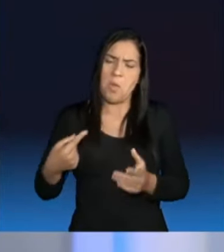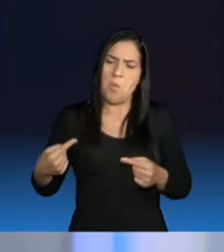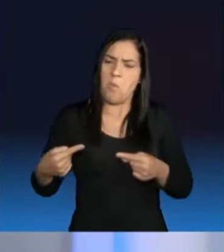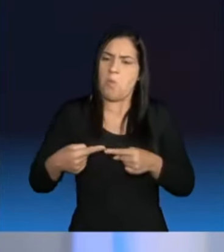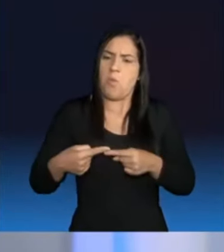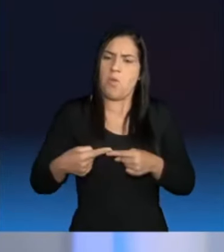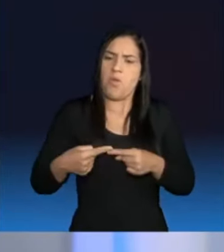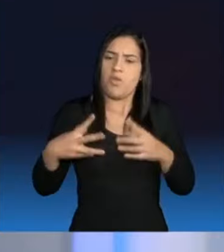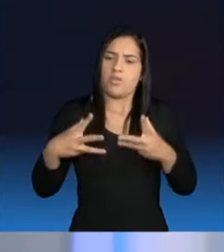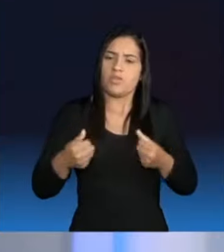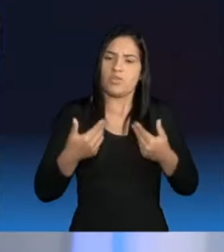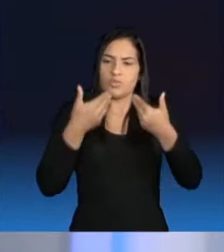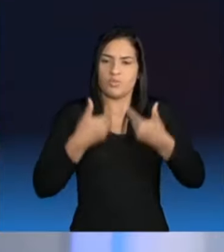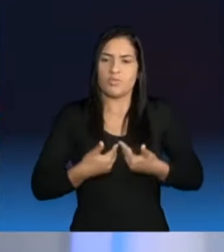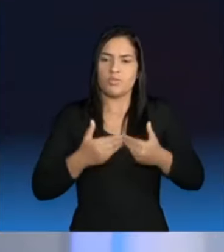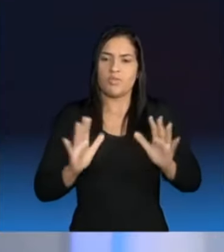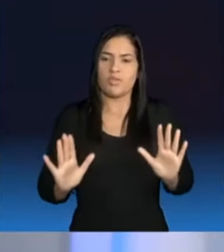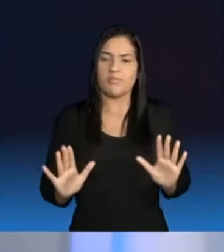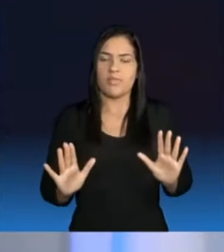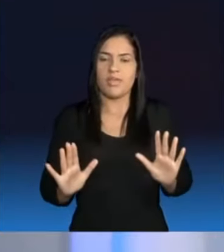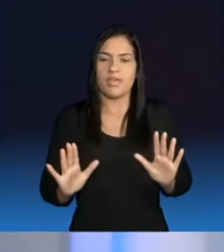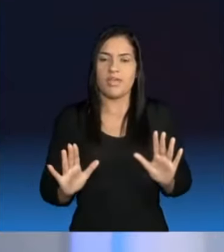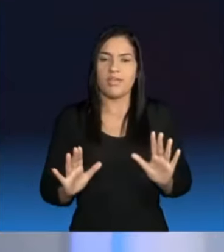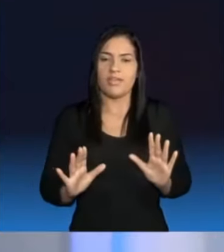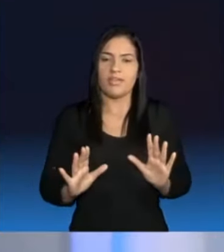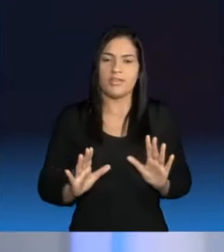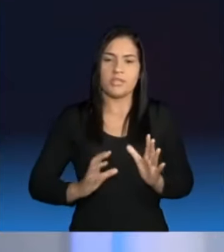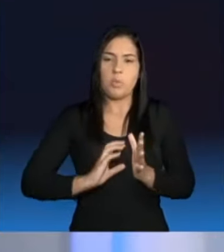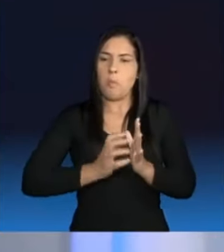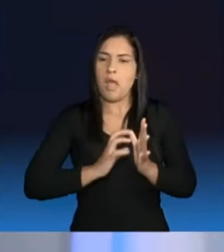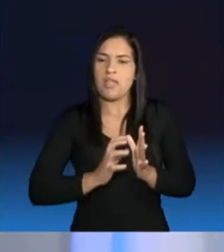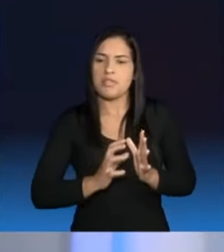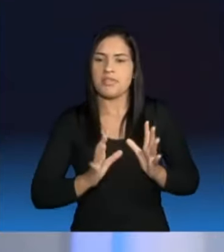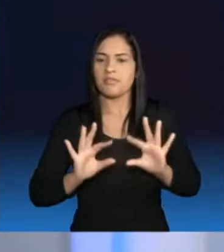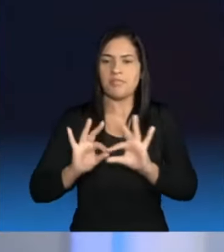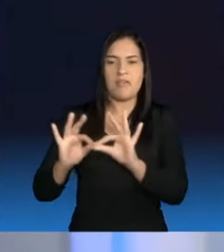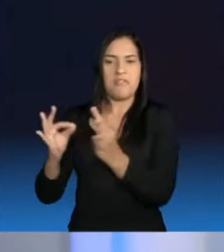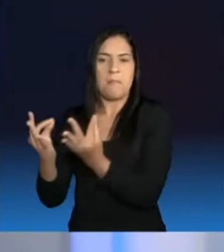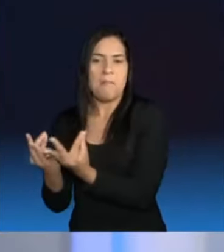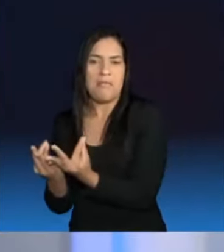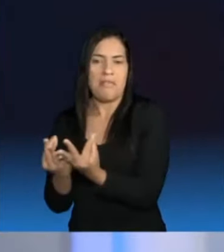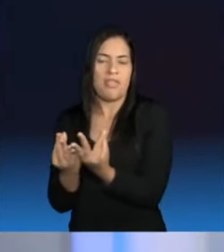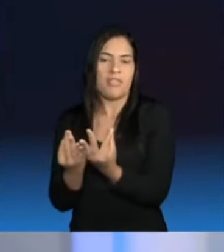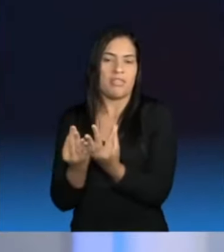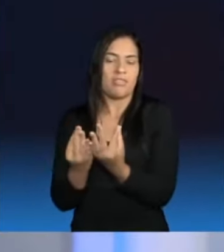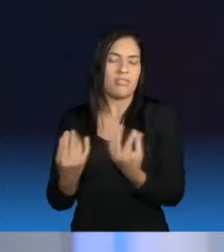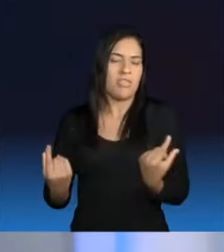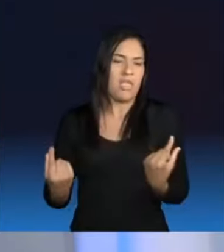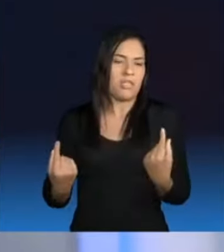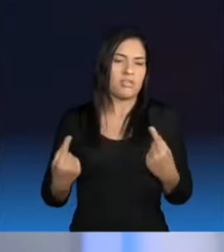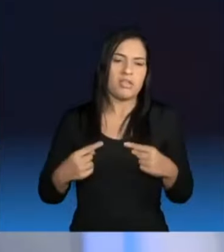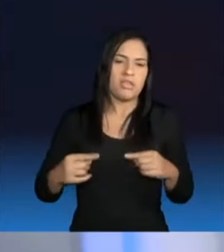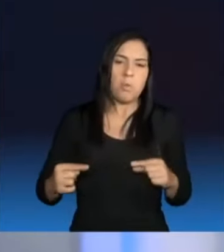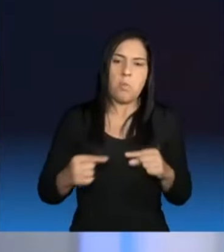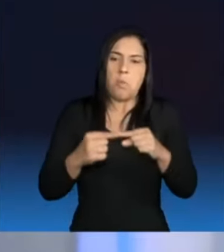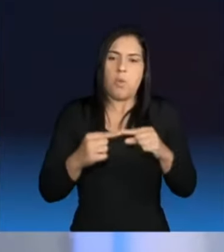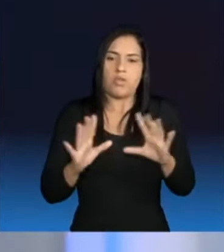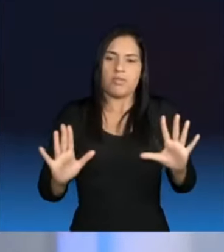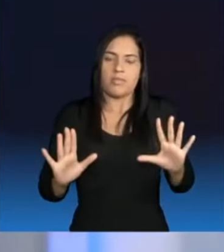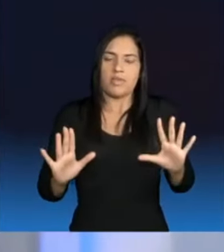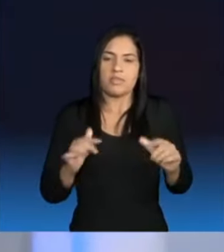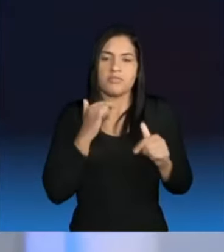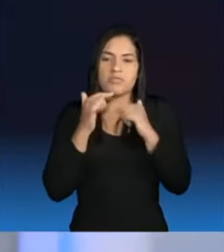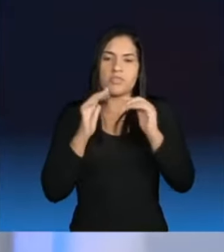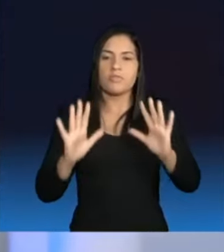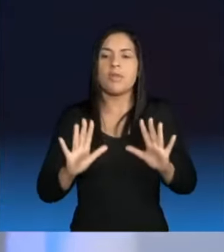não tem problema. Nem no mesmo partido, nem na mesma família a gente concorda, mas não tem dúvida. E eu não estou falando isso pelo debate